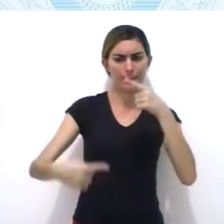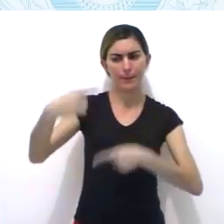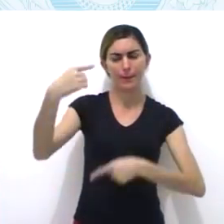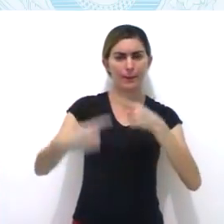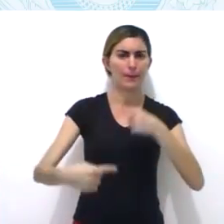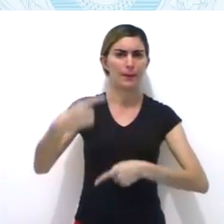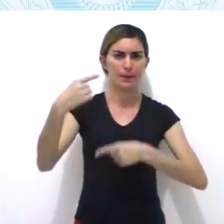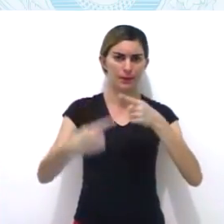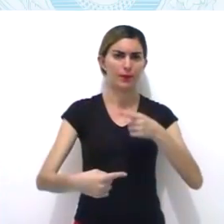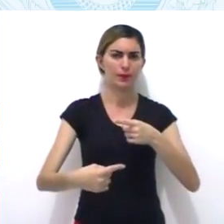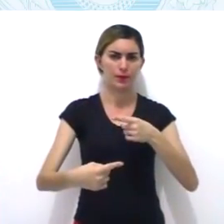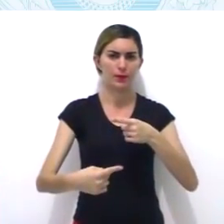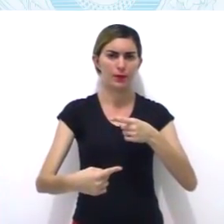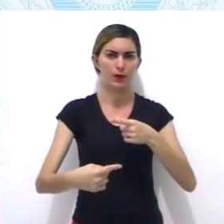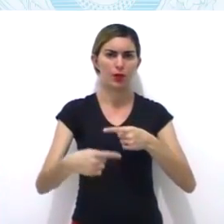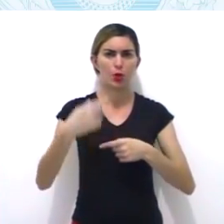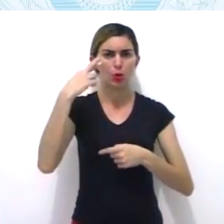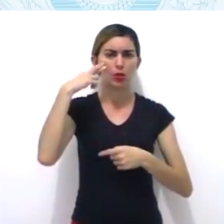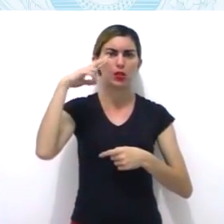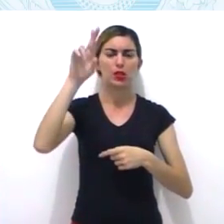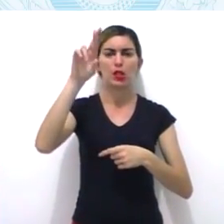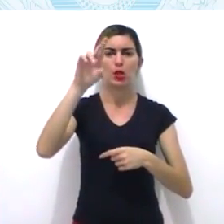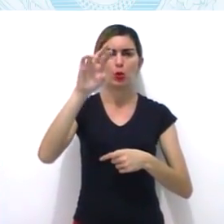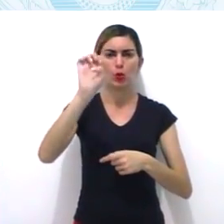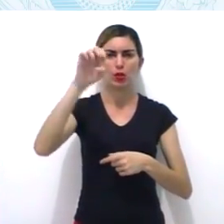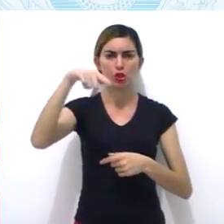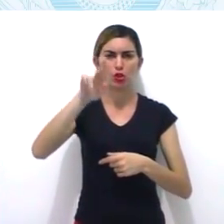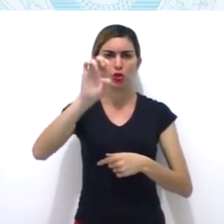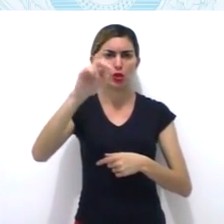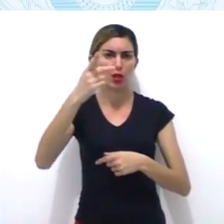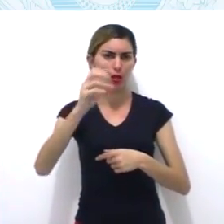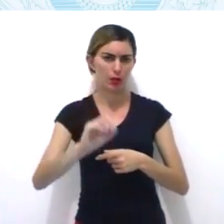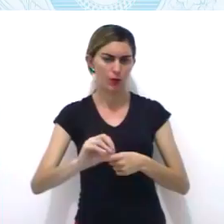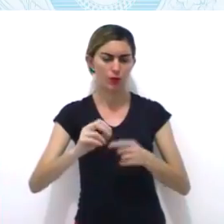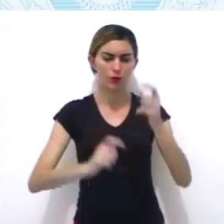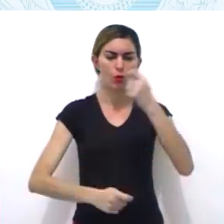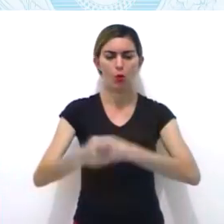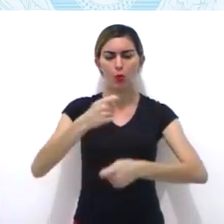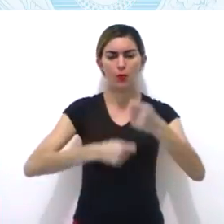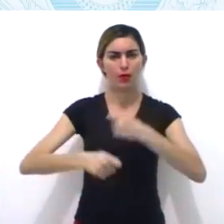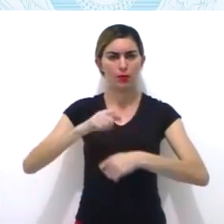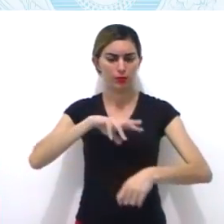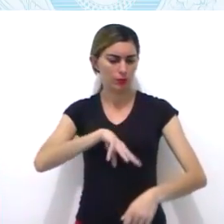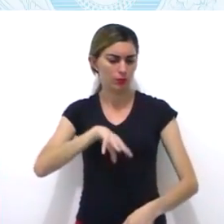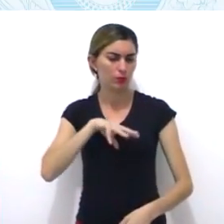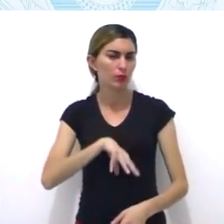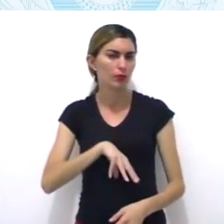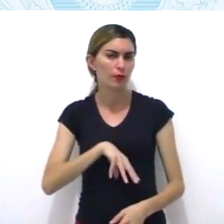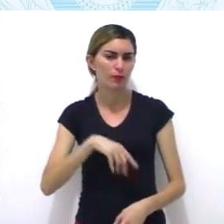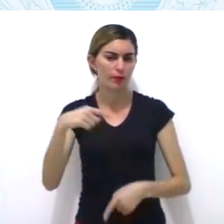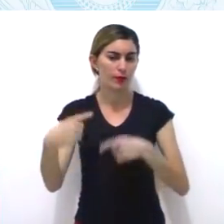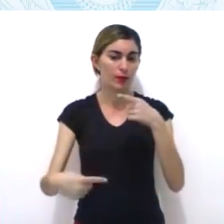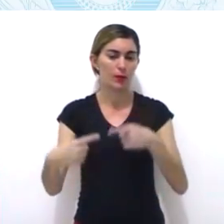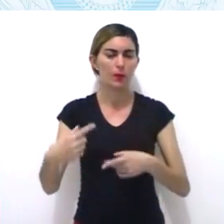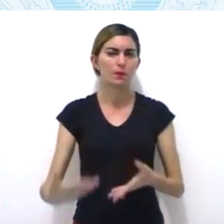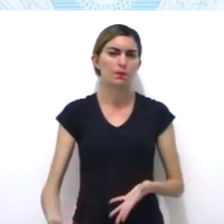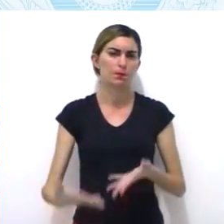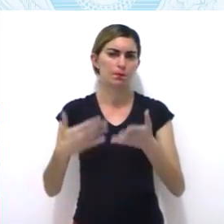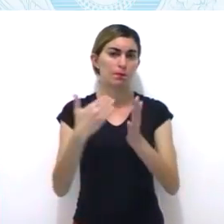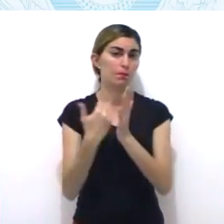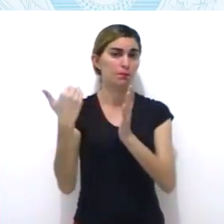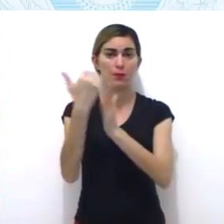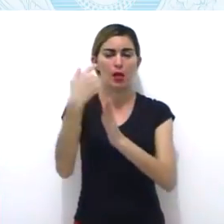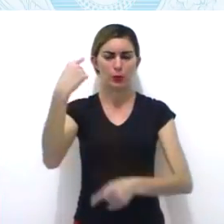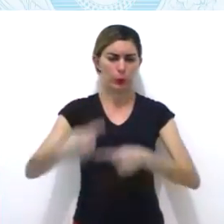identificou ainda mais. Após dois anos, do fim da guerra dos Mascate,